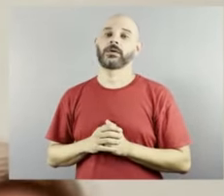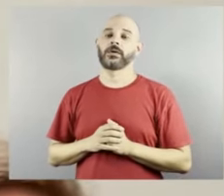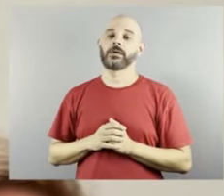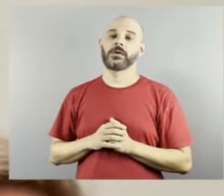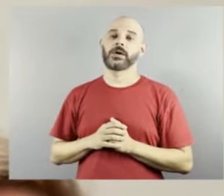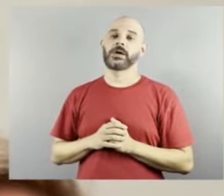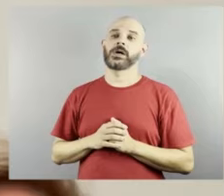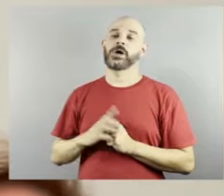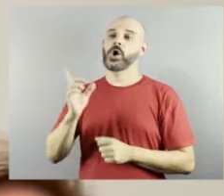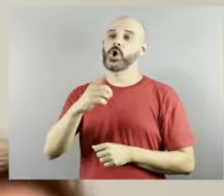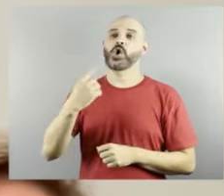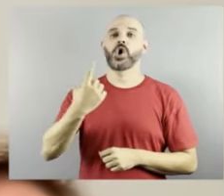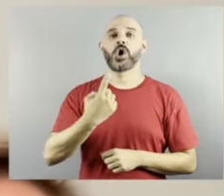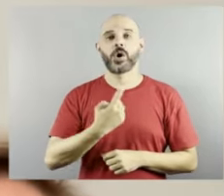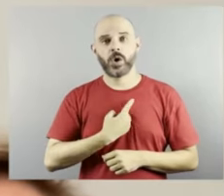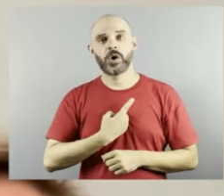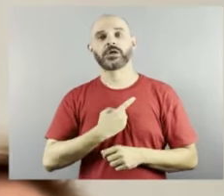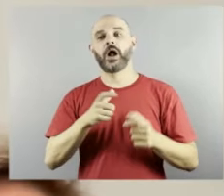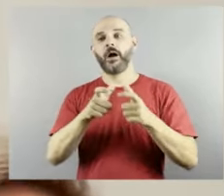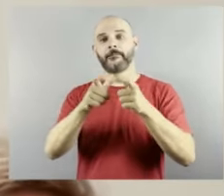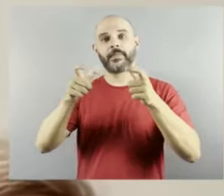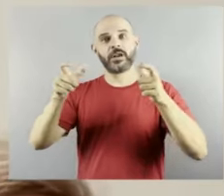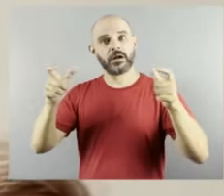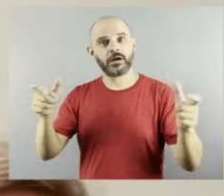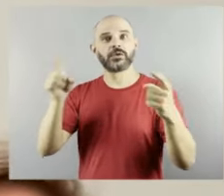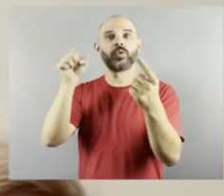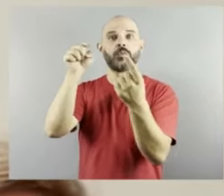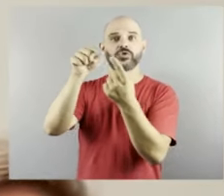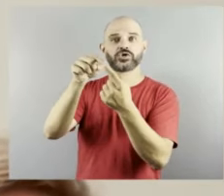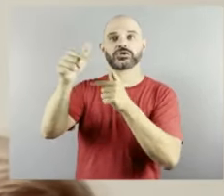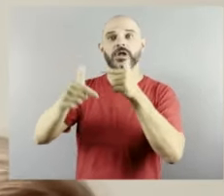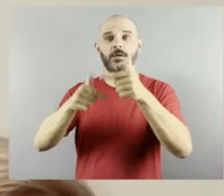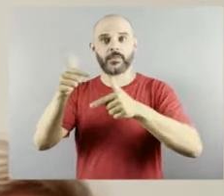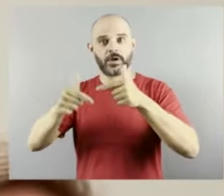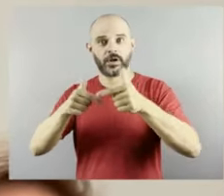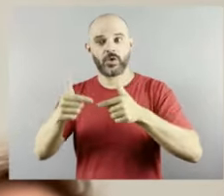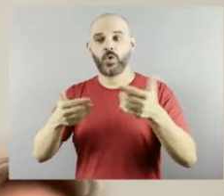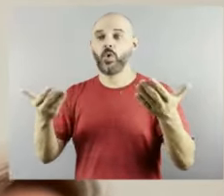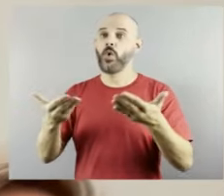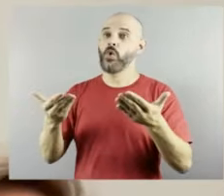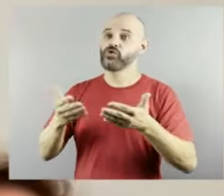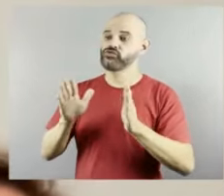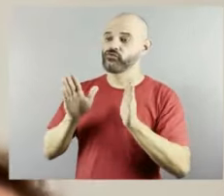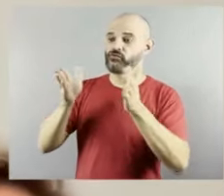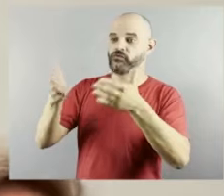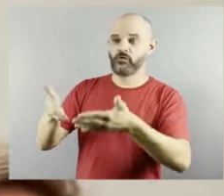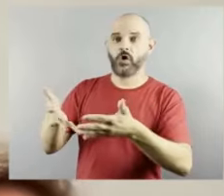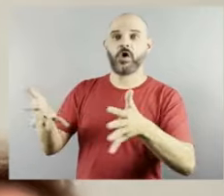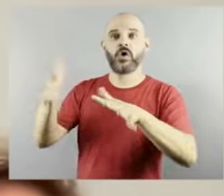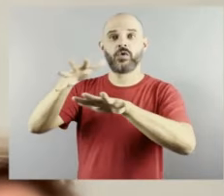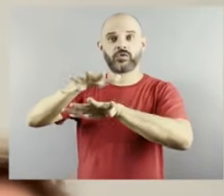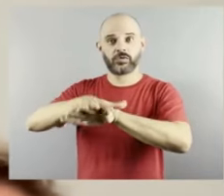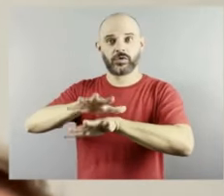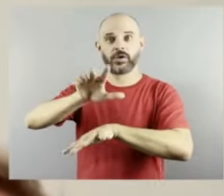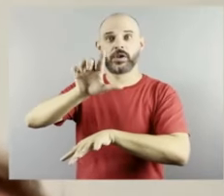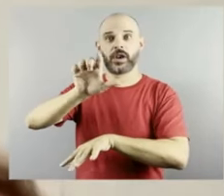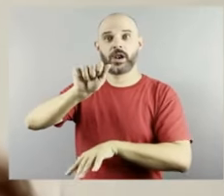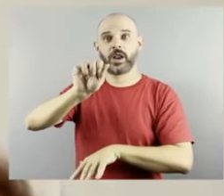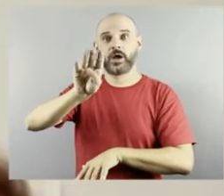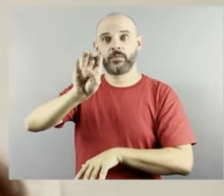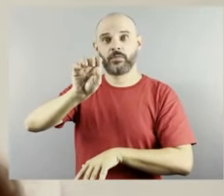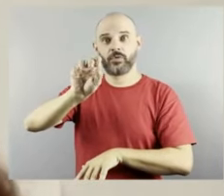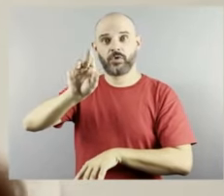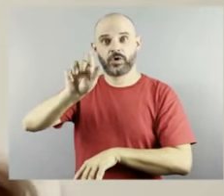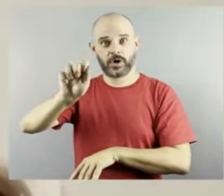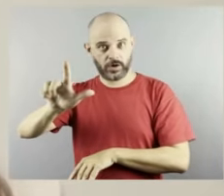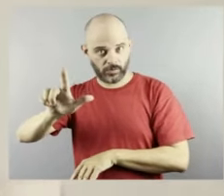trabalho e hoje nós estamos muito focados na inclusão laboral o Meta Social nunca faz nada para a pessoa